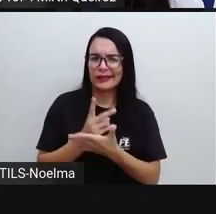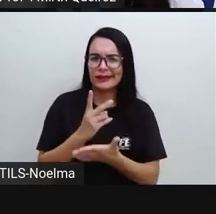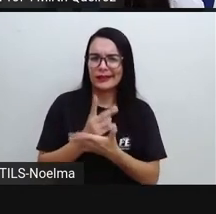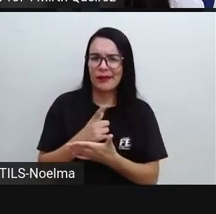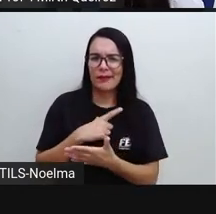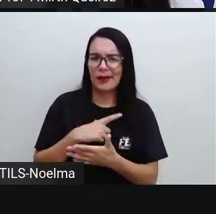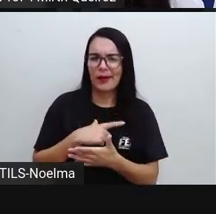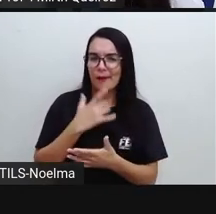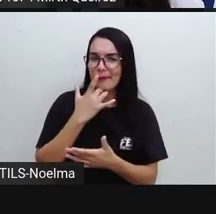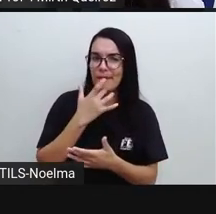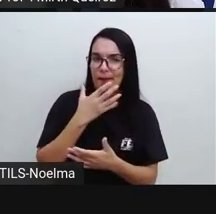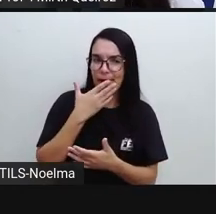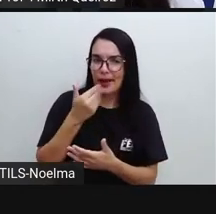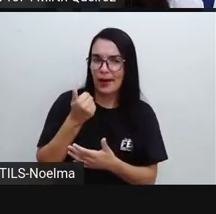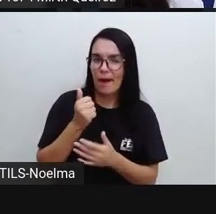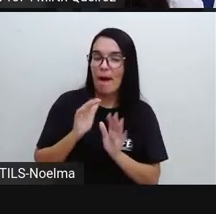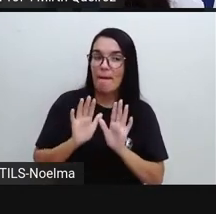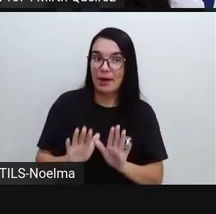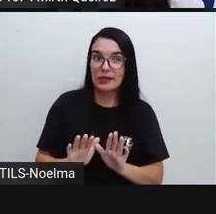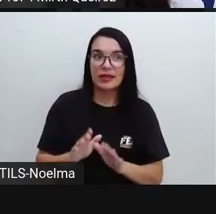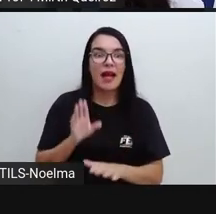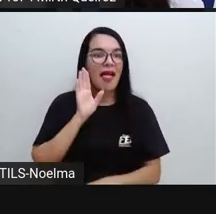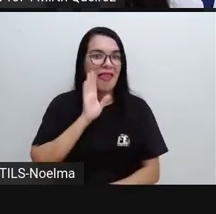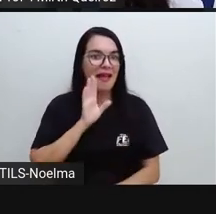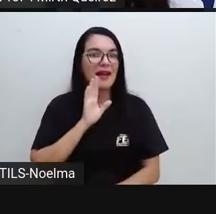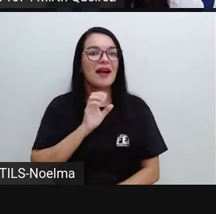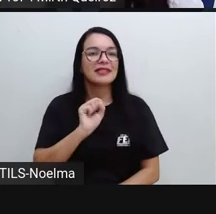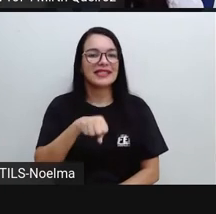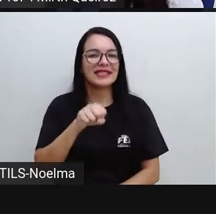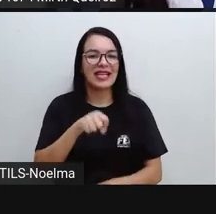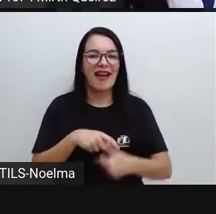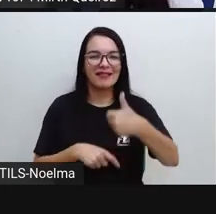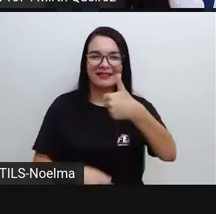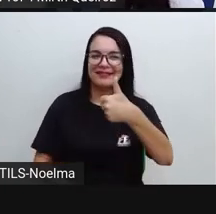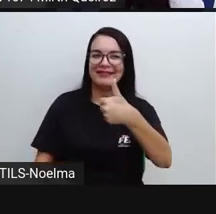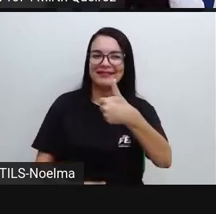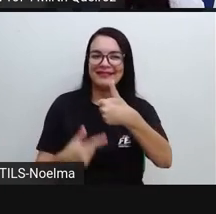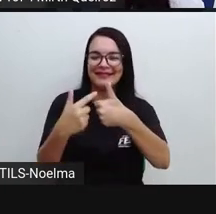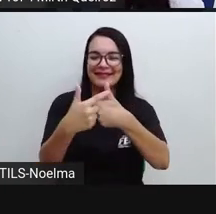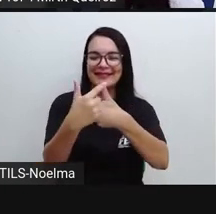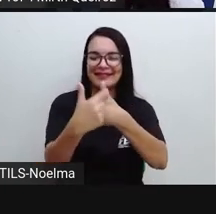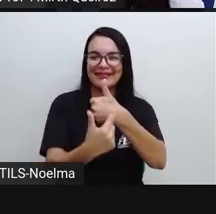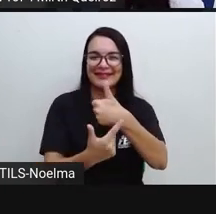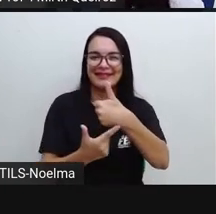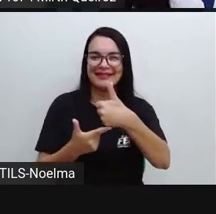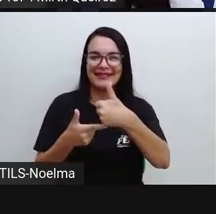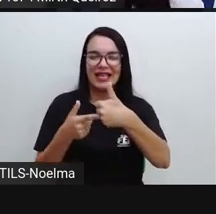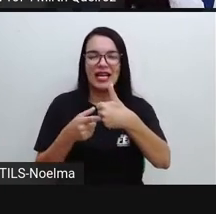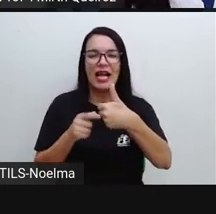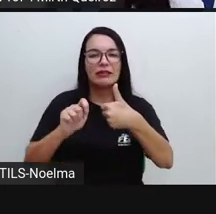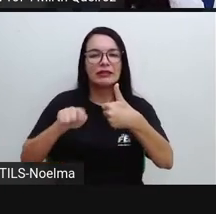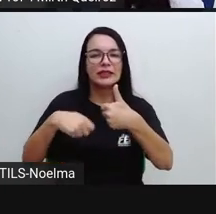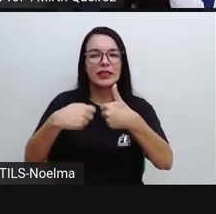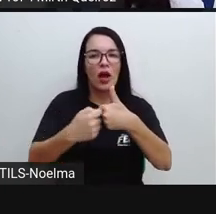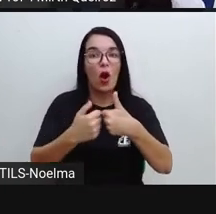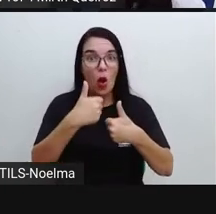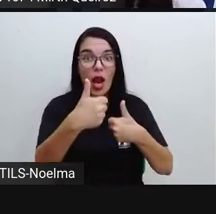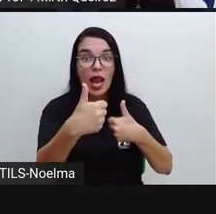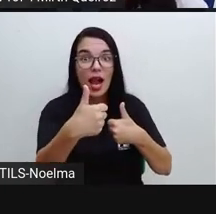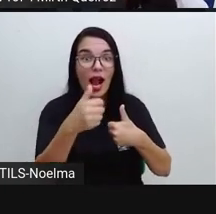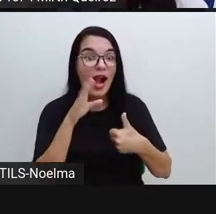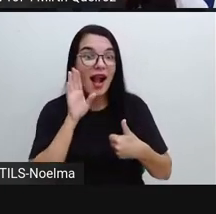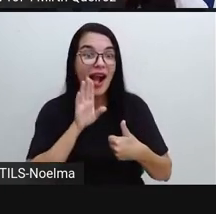sem dúvida, é a mais legal. E aí nós temos o dedo, né? Que vai formar a posição o quê?